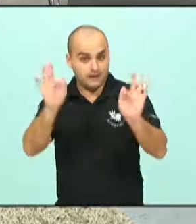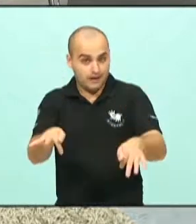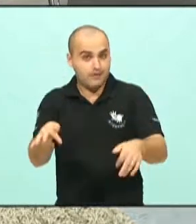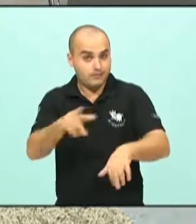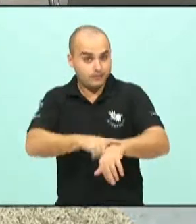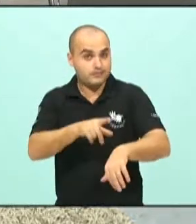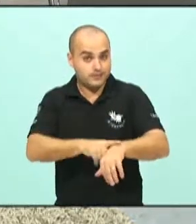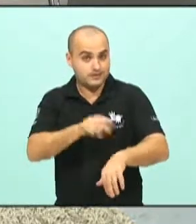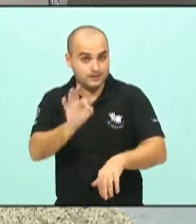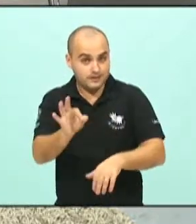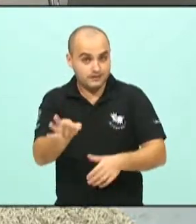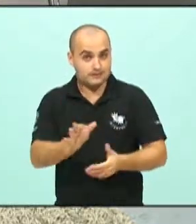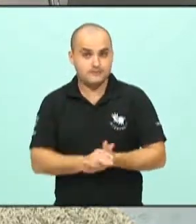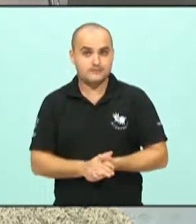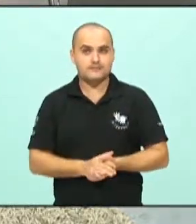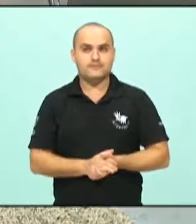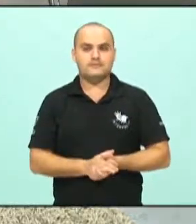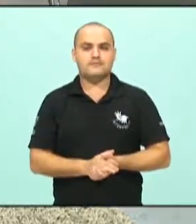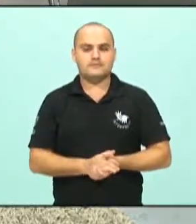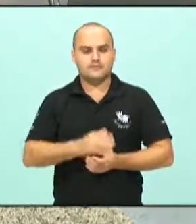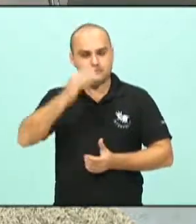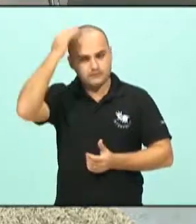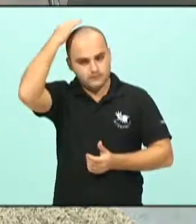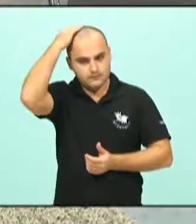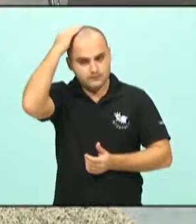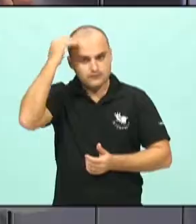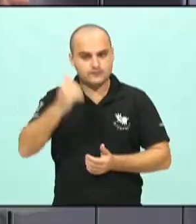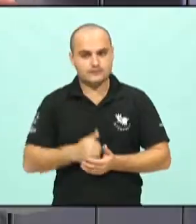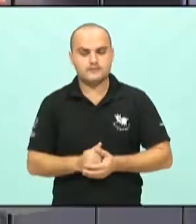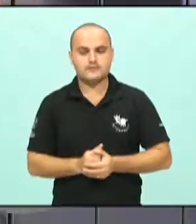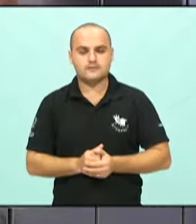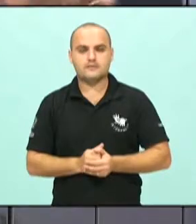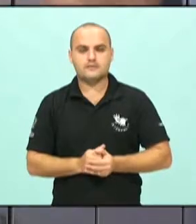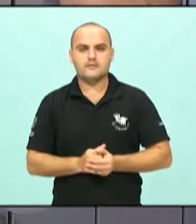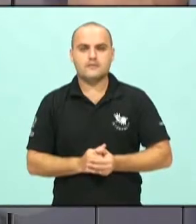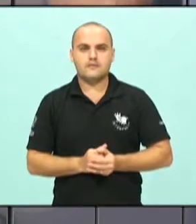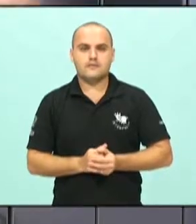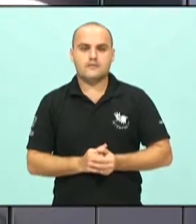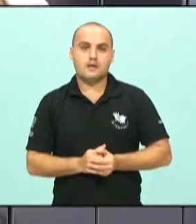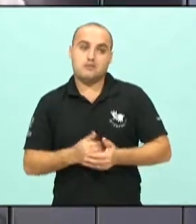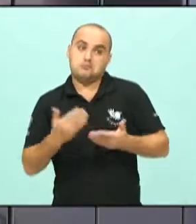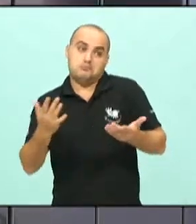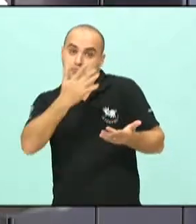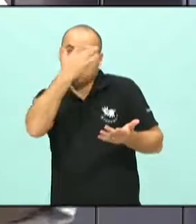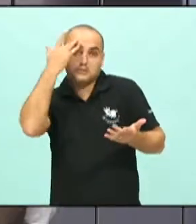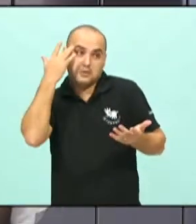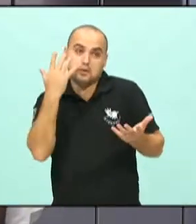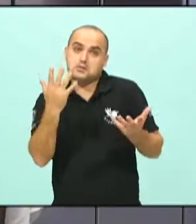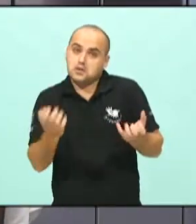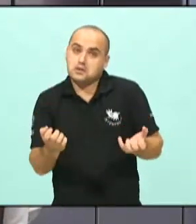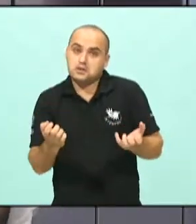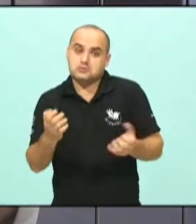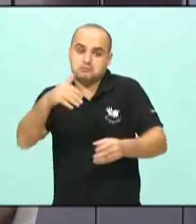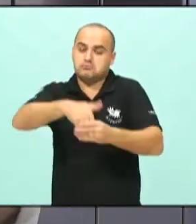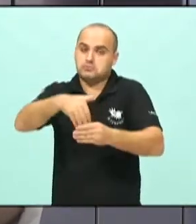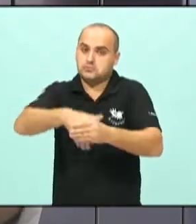Exatamente. Quem se propôs a essa situação, a querer estar